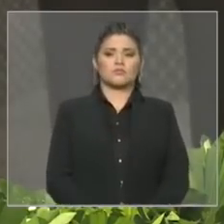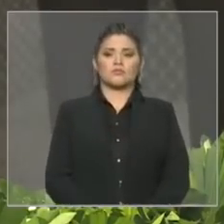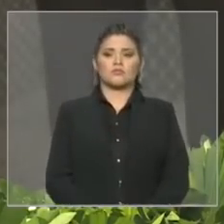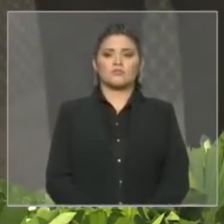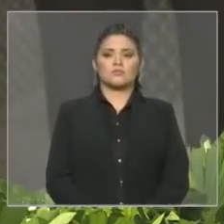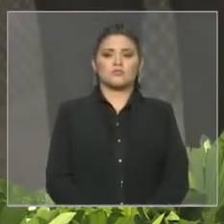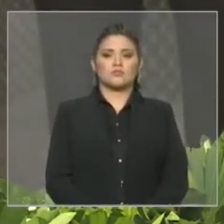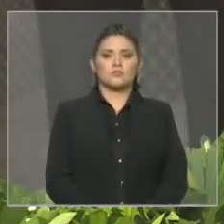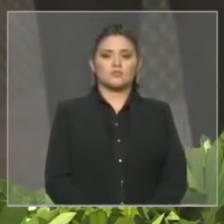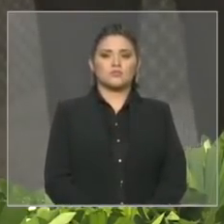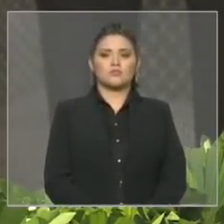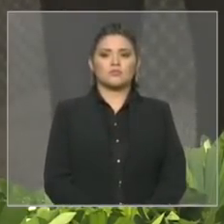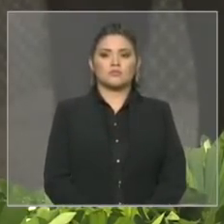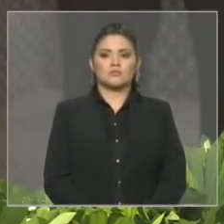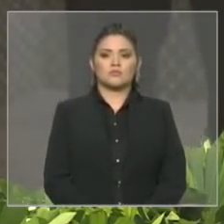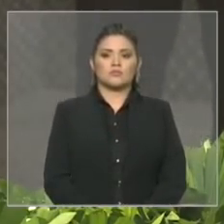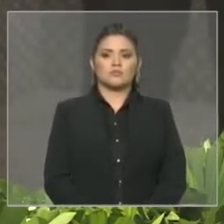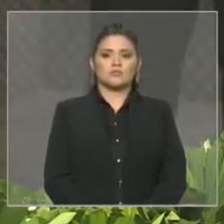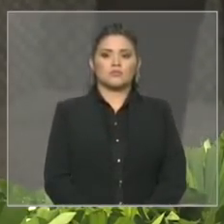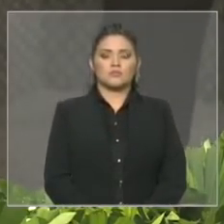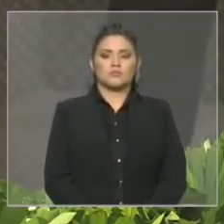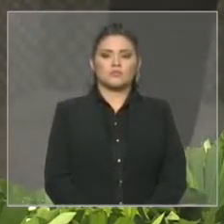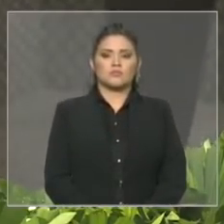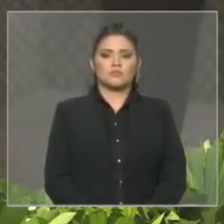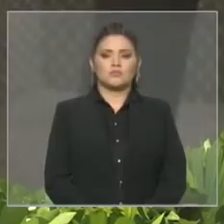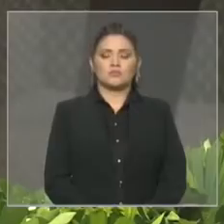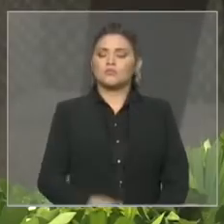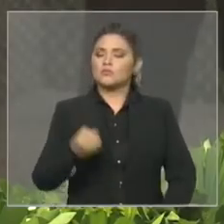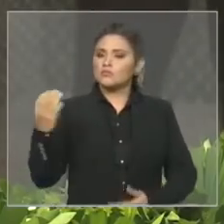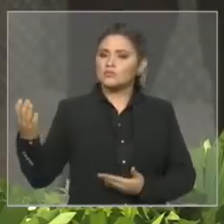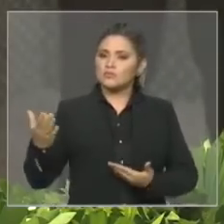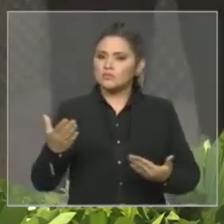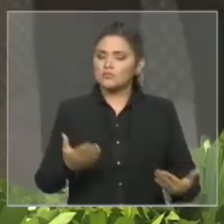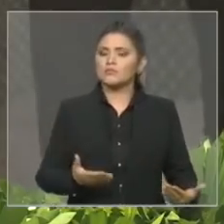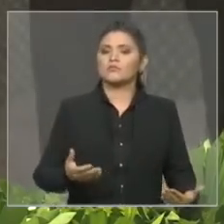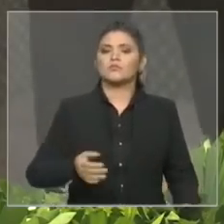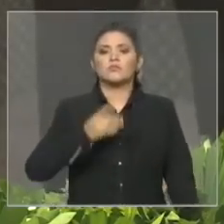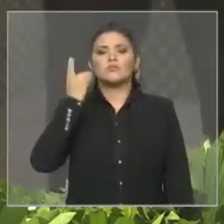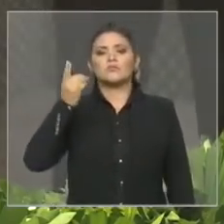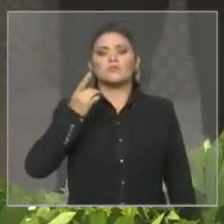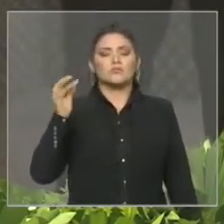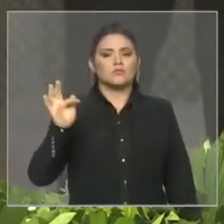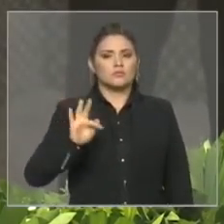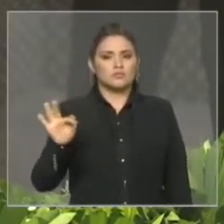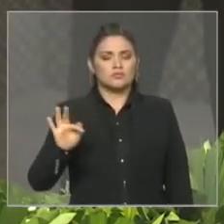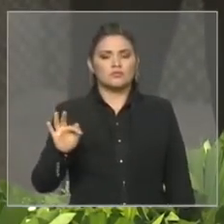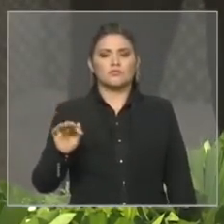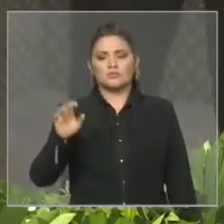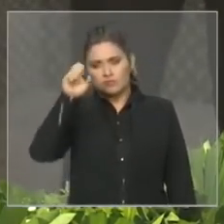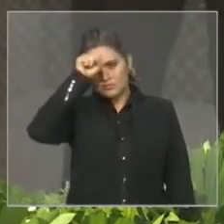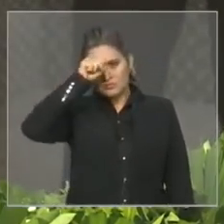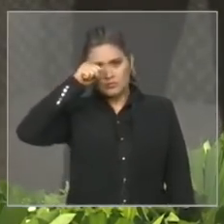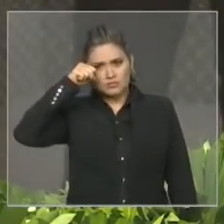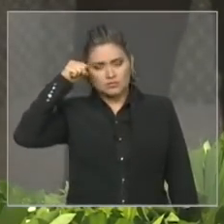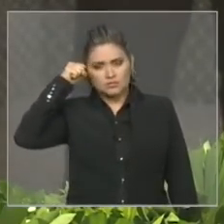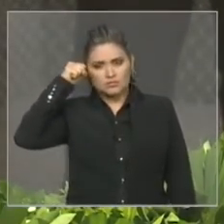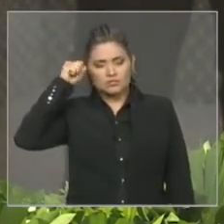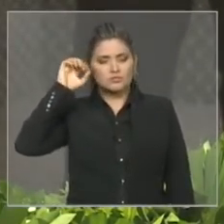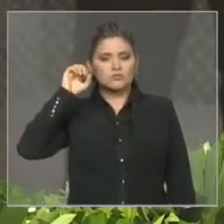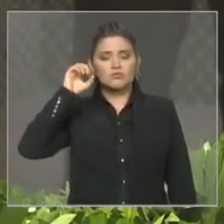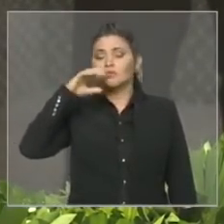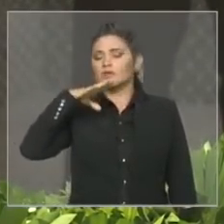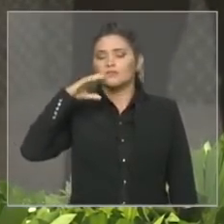os nossos companheiros da bancada federal maranhense, na pessoa dos senadores eleitos, Elisiane Gama, o